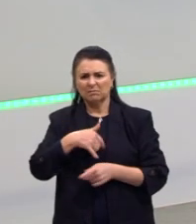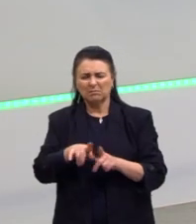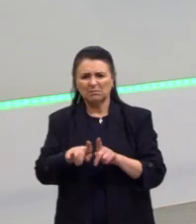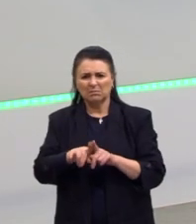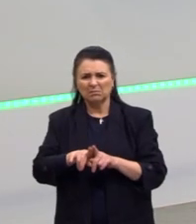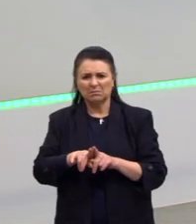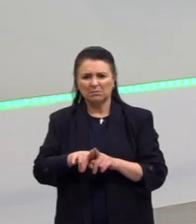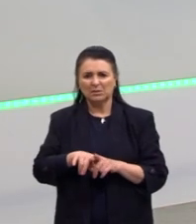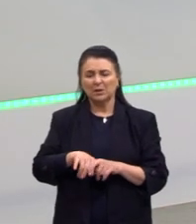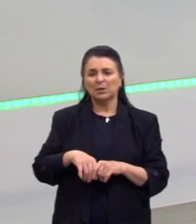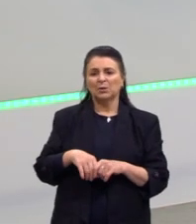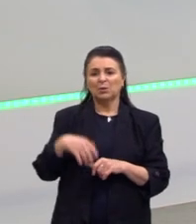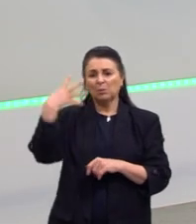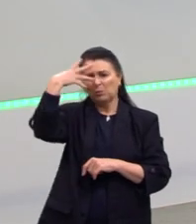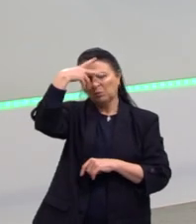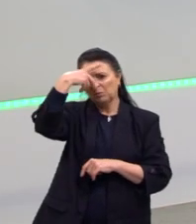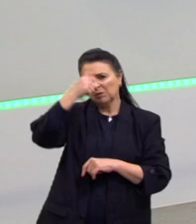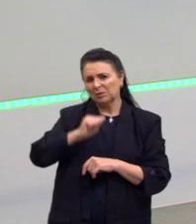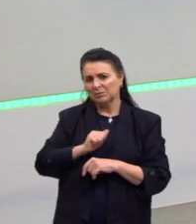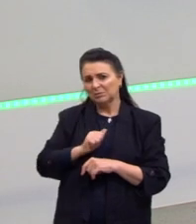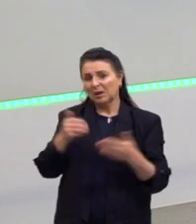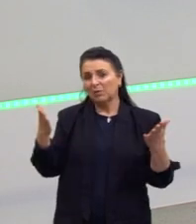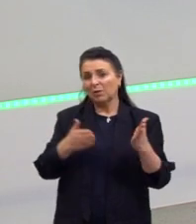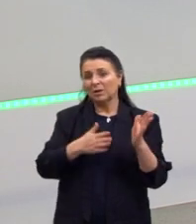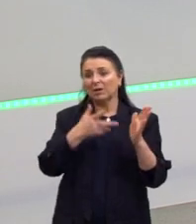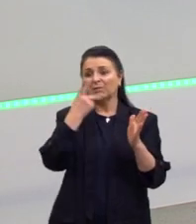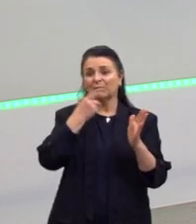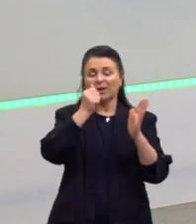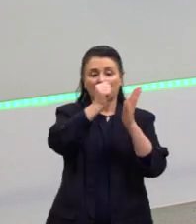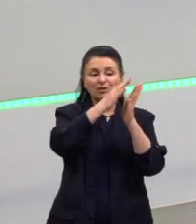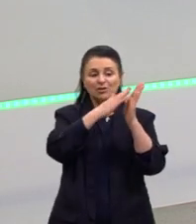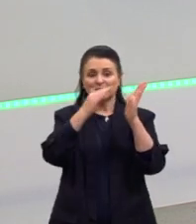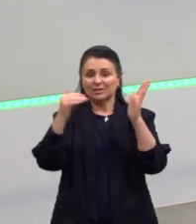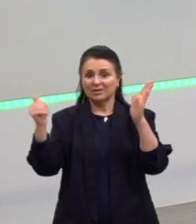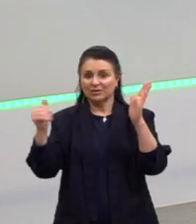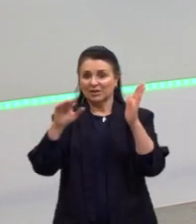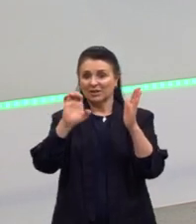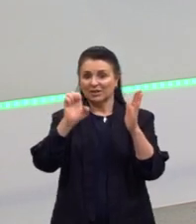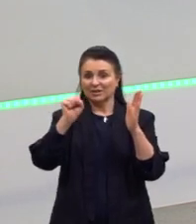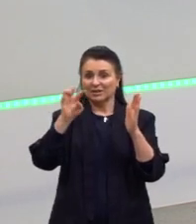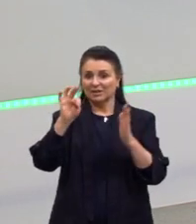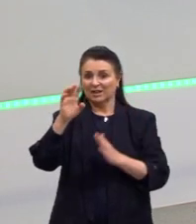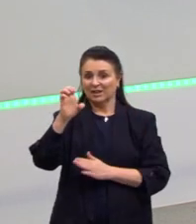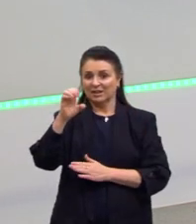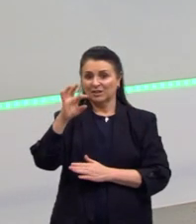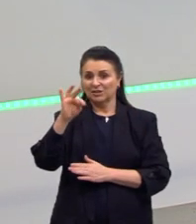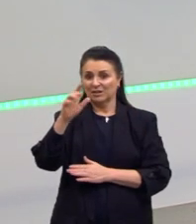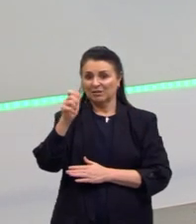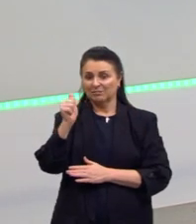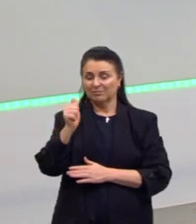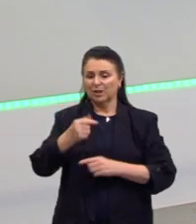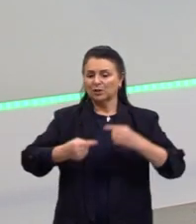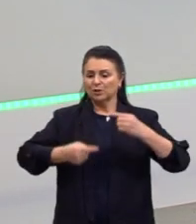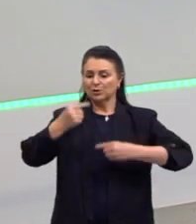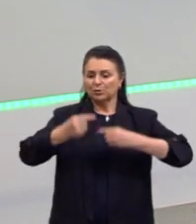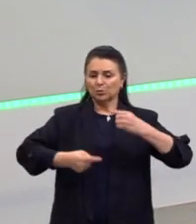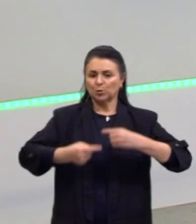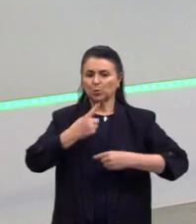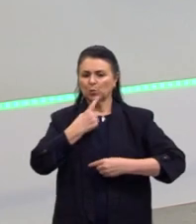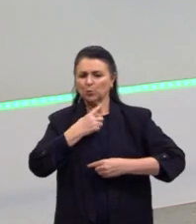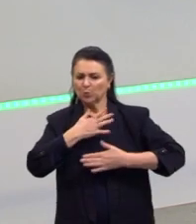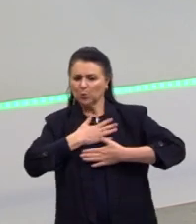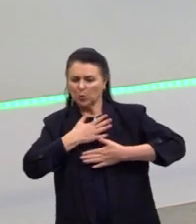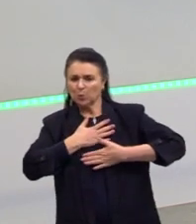entra a estética. A estética entra essa parte da filosofia que discute o gosto, a subjetividade,